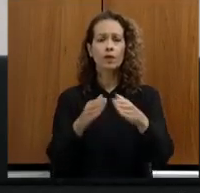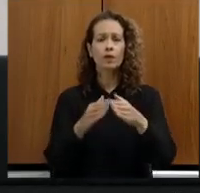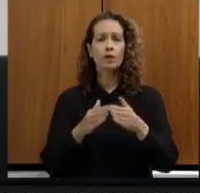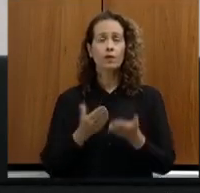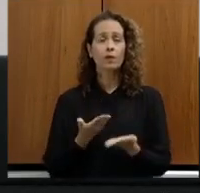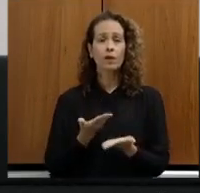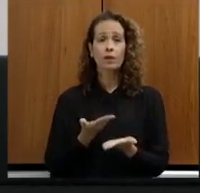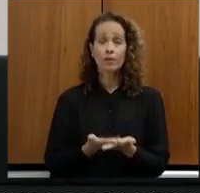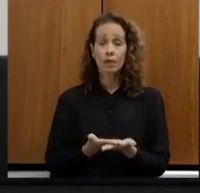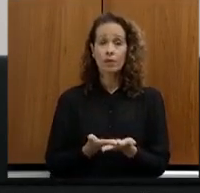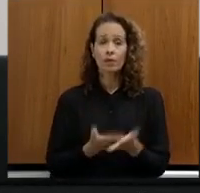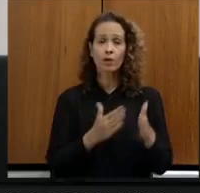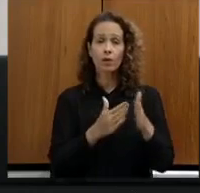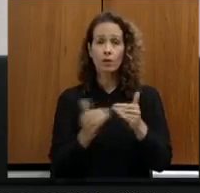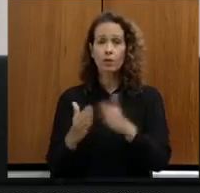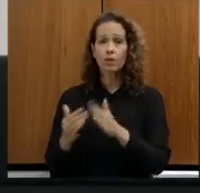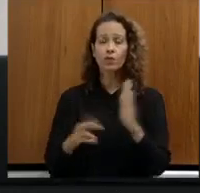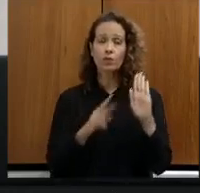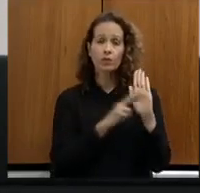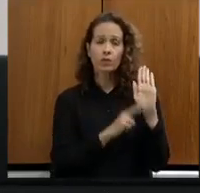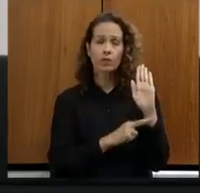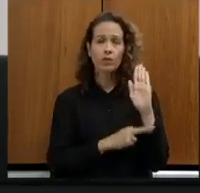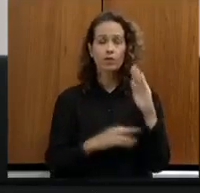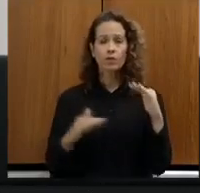requer nos termos regimentais